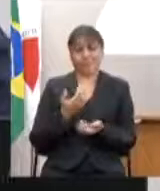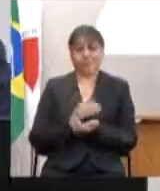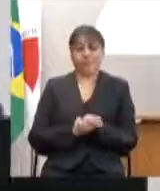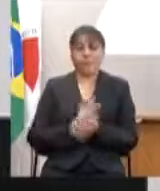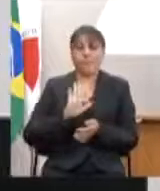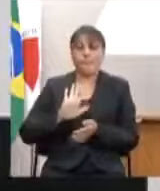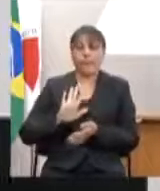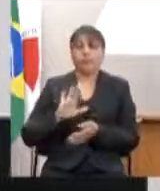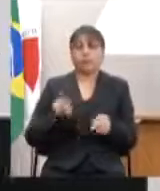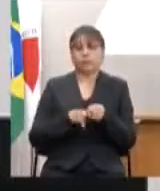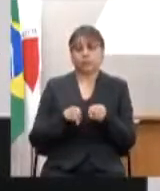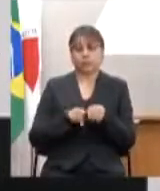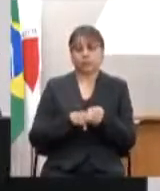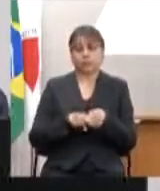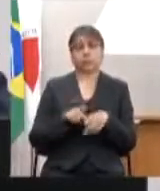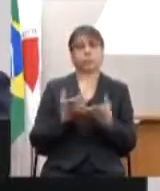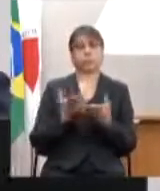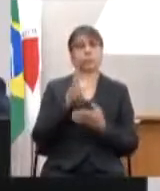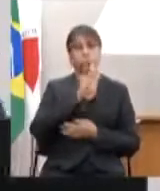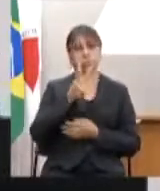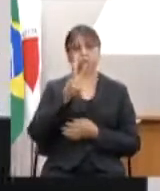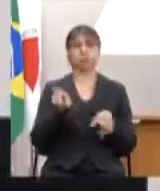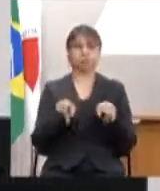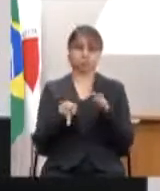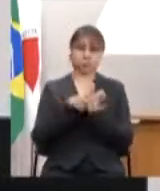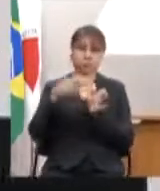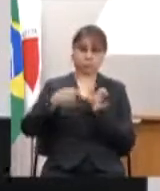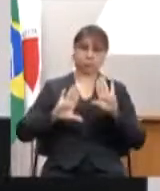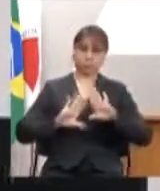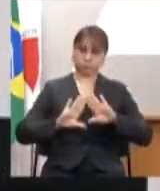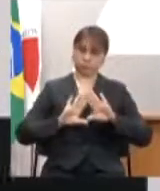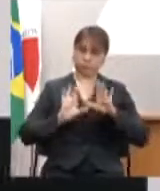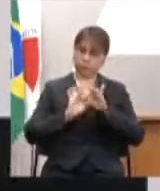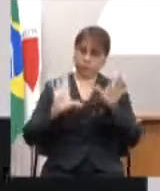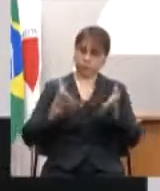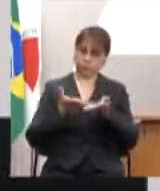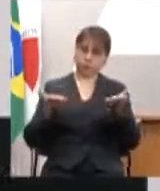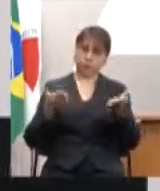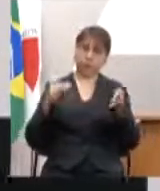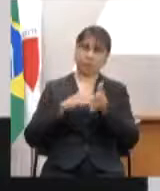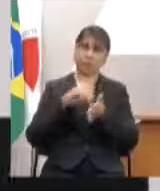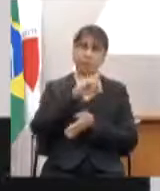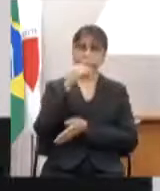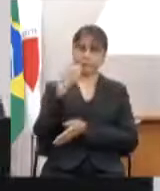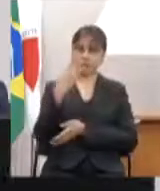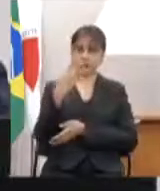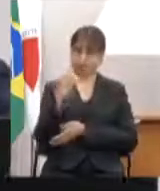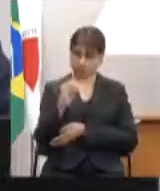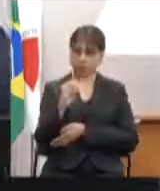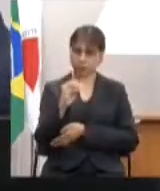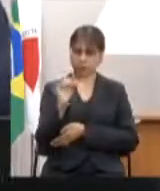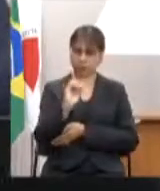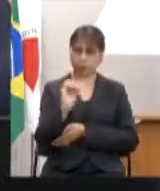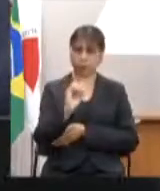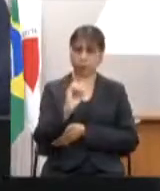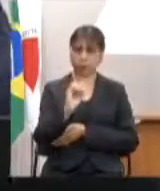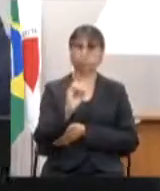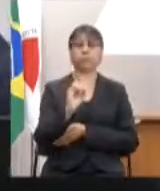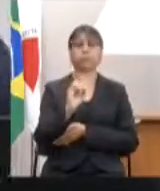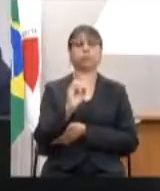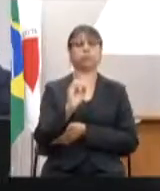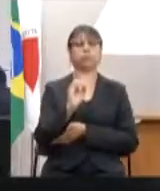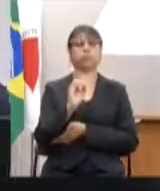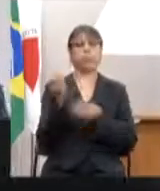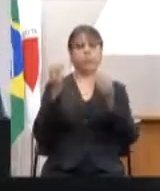passo é a plataforma da Assembleia Legislativa, que está aberta, e até o dia 30, para que as pessoas coloquem as suas